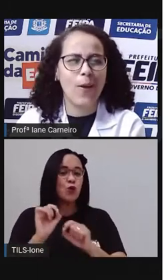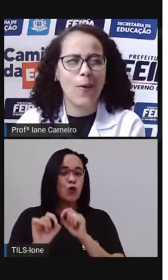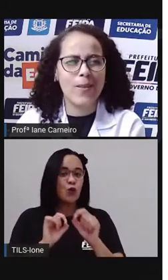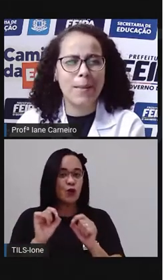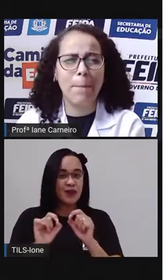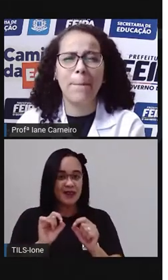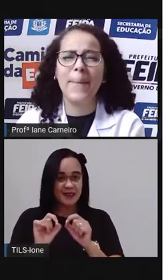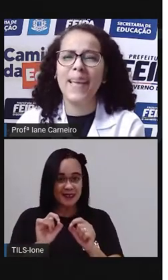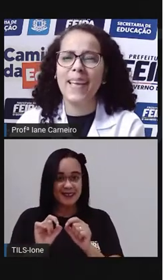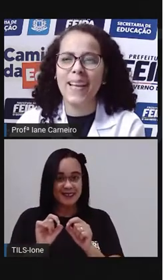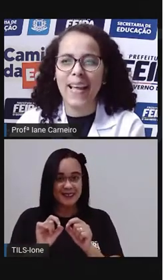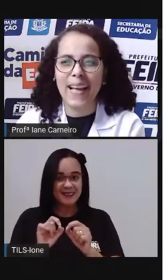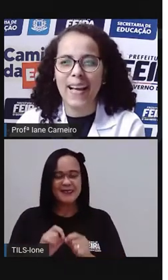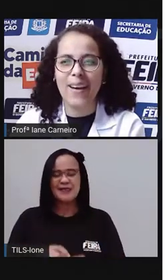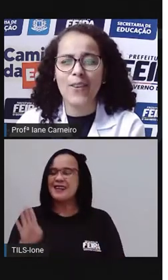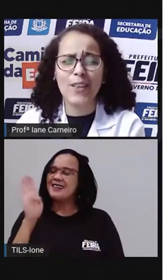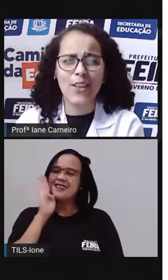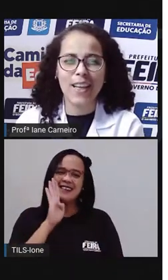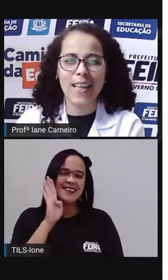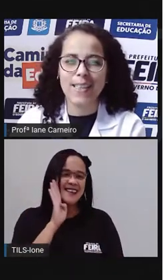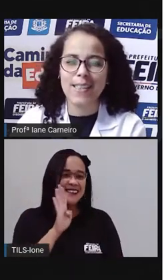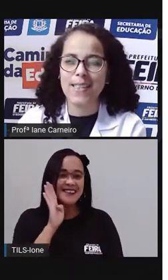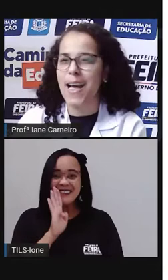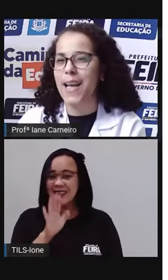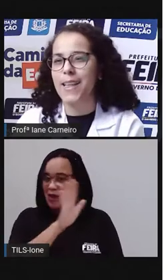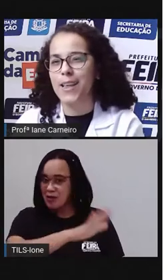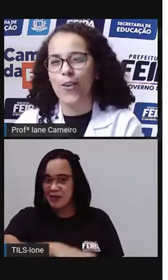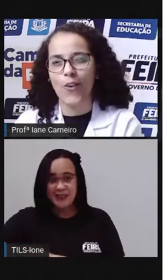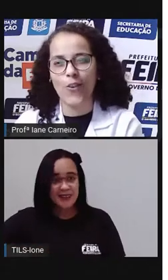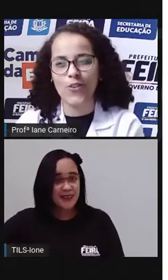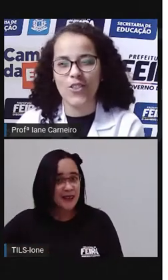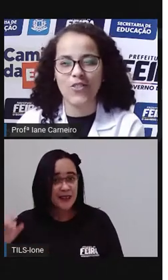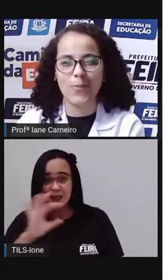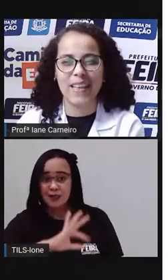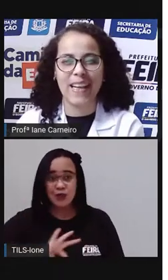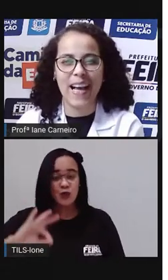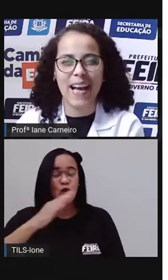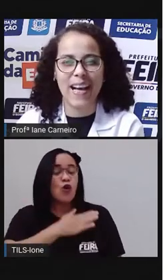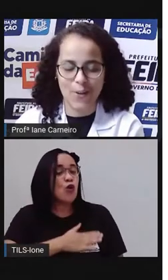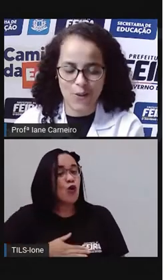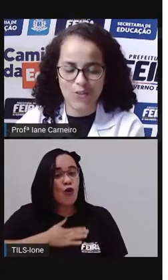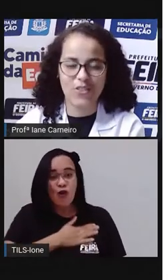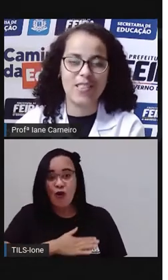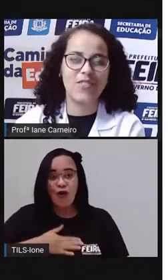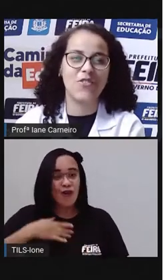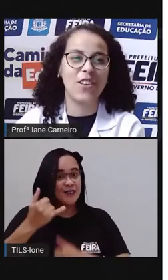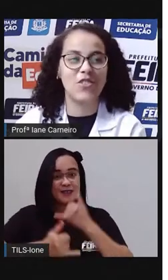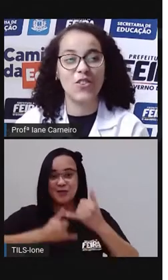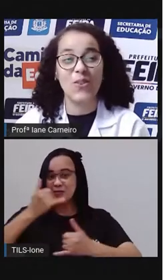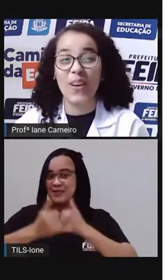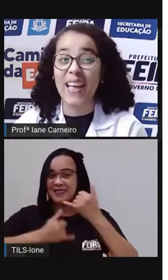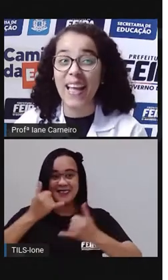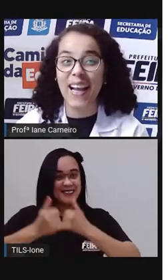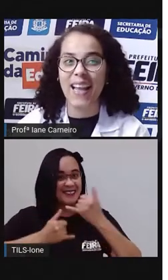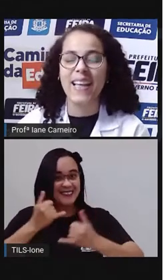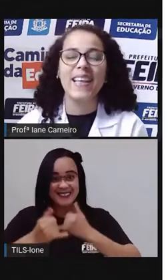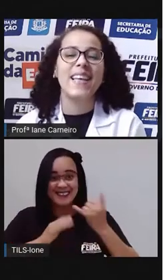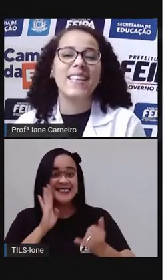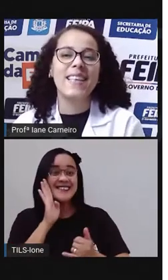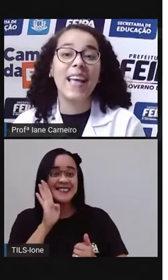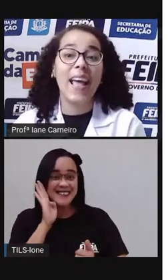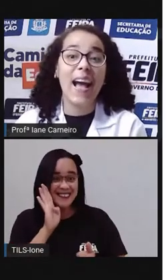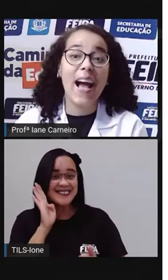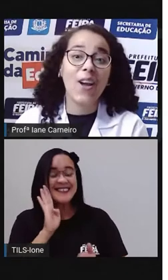de uma coisa bem legal que toda criançada aí gosta de brincar, gosta de se divertir com ela,